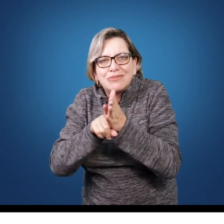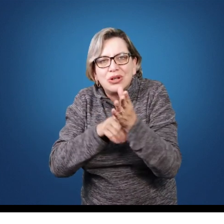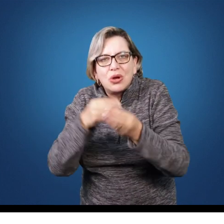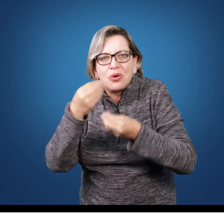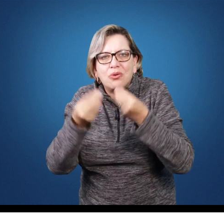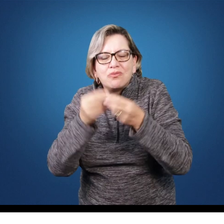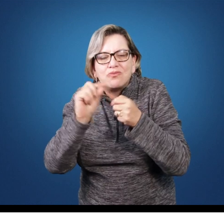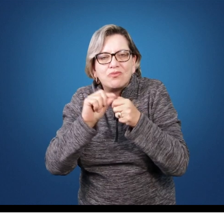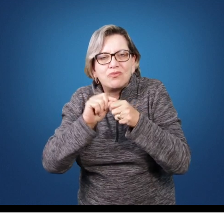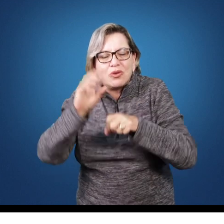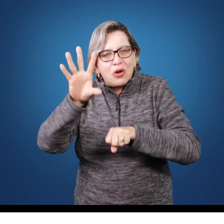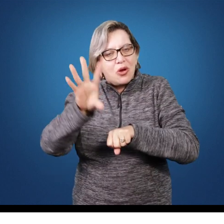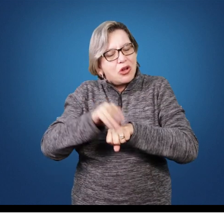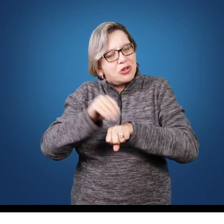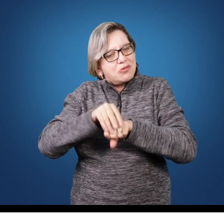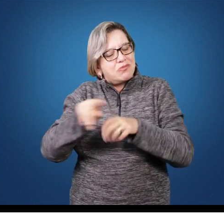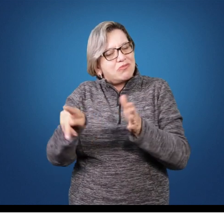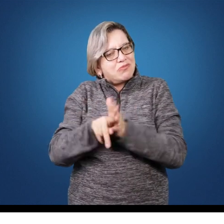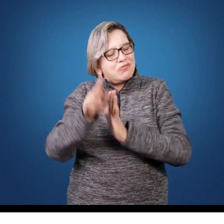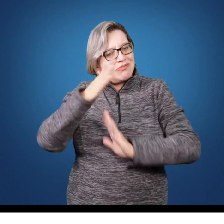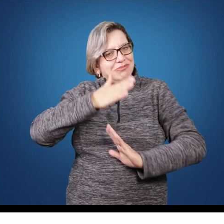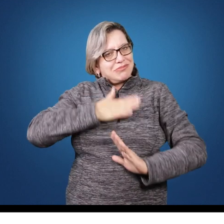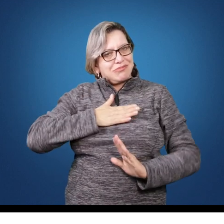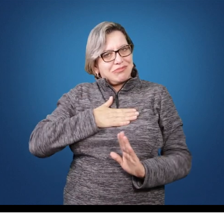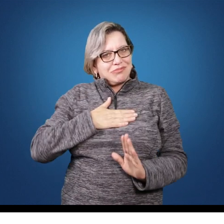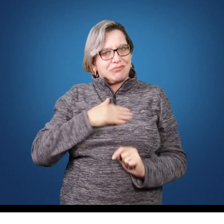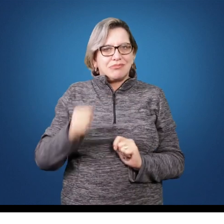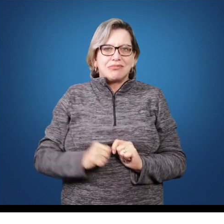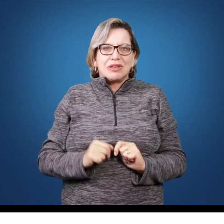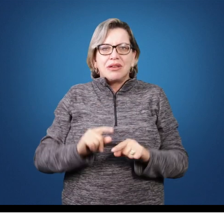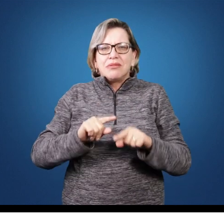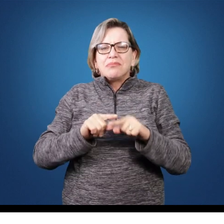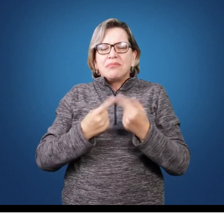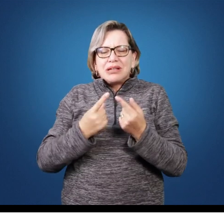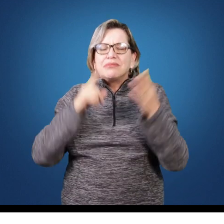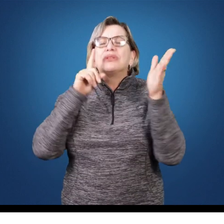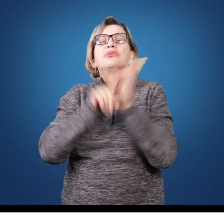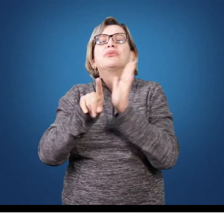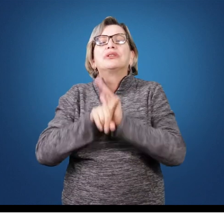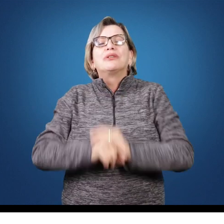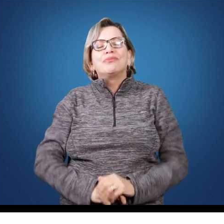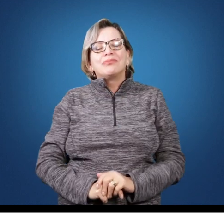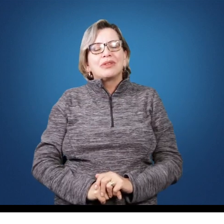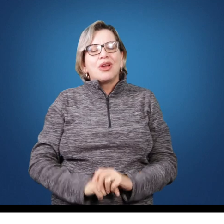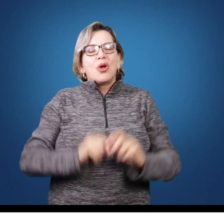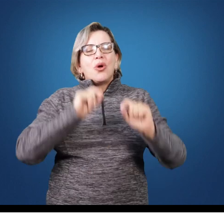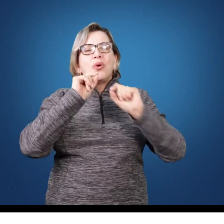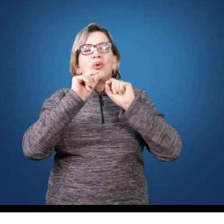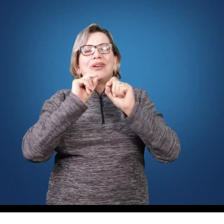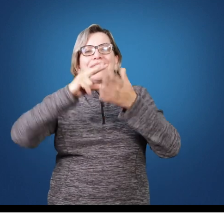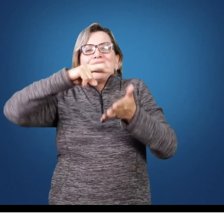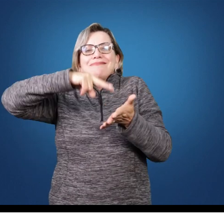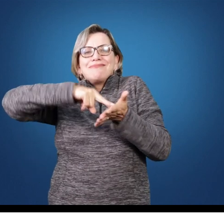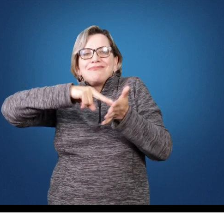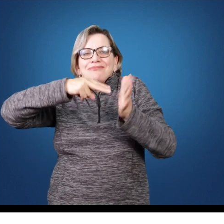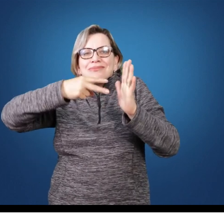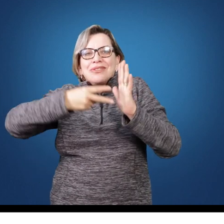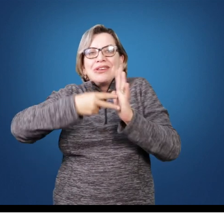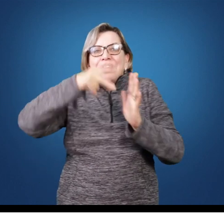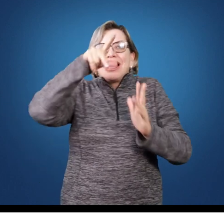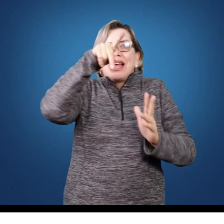conhecimento. Bom, mas enfim, o que é pesquisa? Existem vários autores que